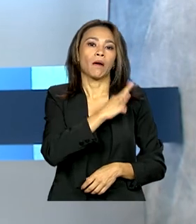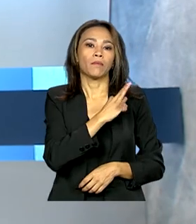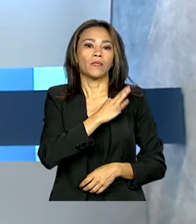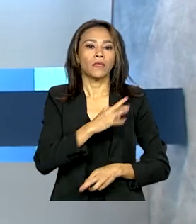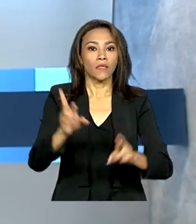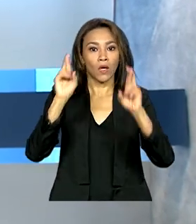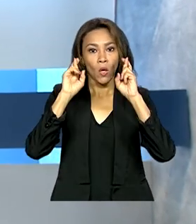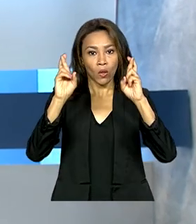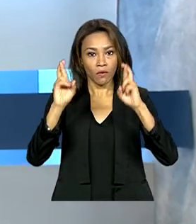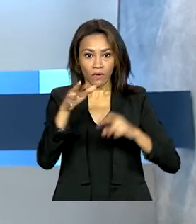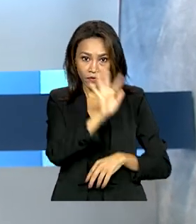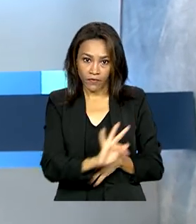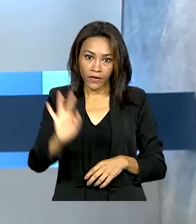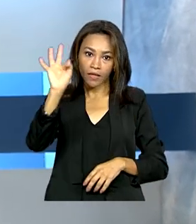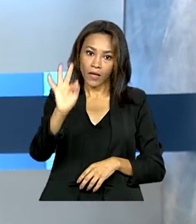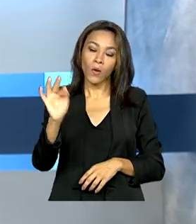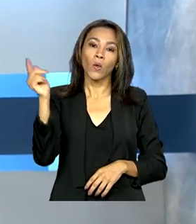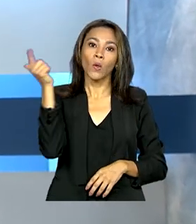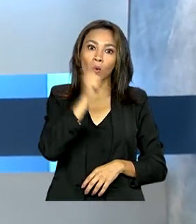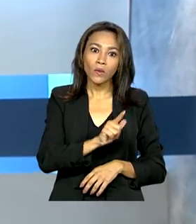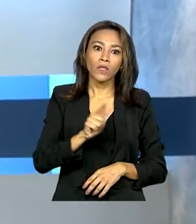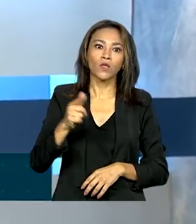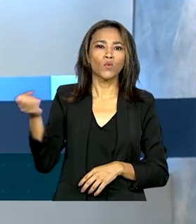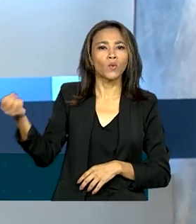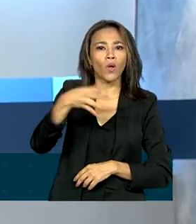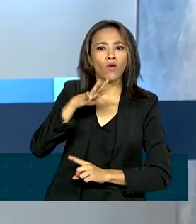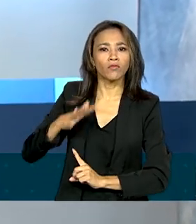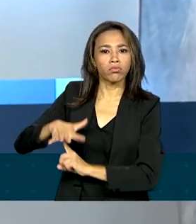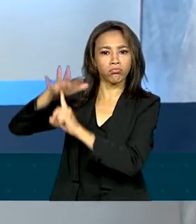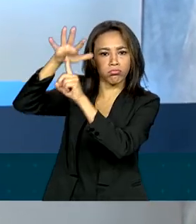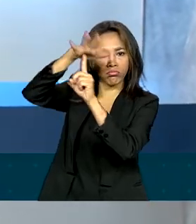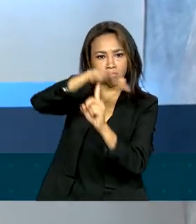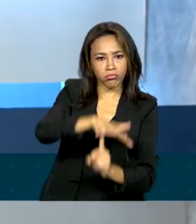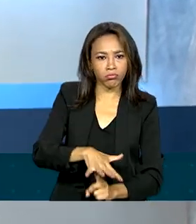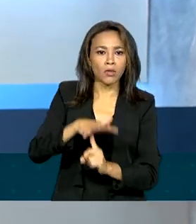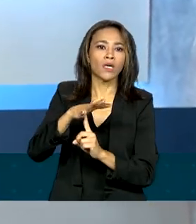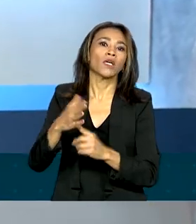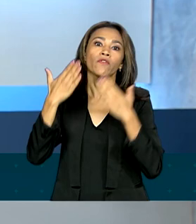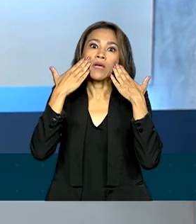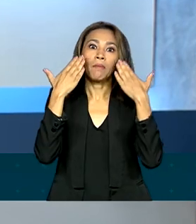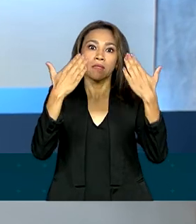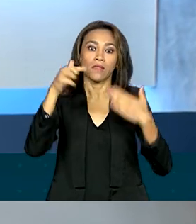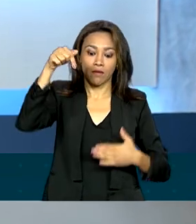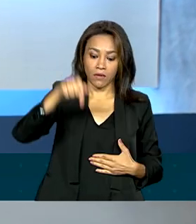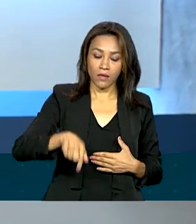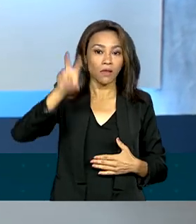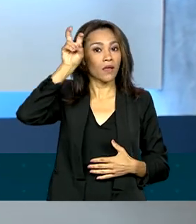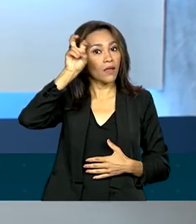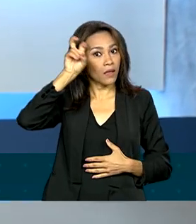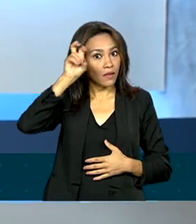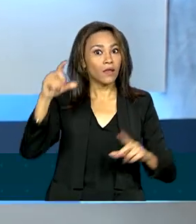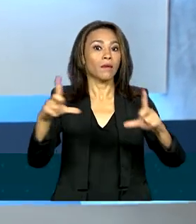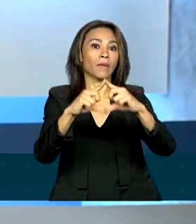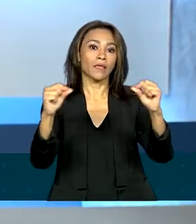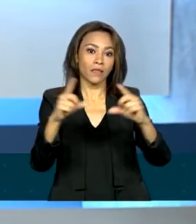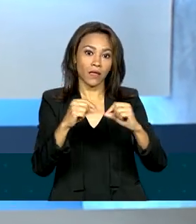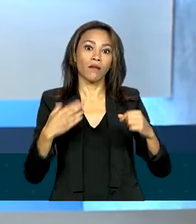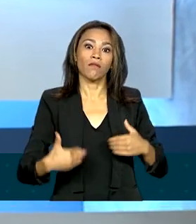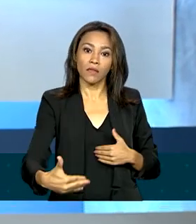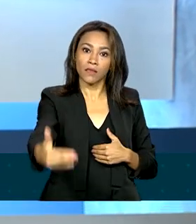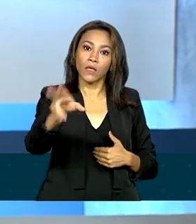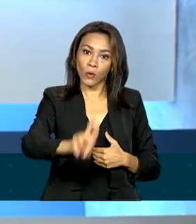ganhou o reforço de novos helicópteros que foram apresentados nesta quinta-feira em Brasília. As aeronaves serão usadas em ações